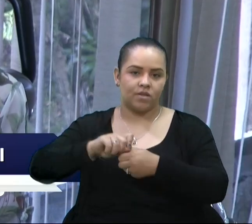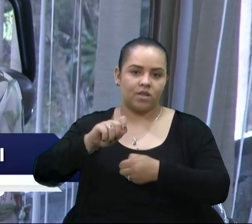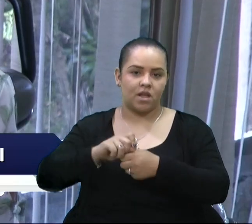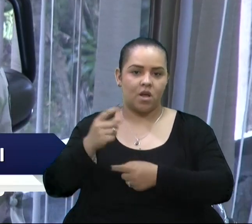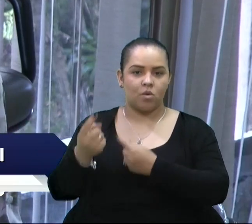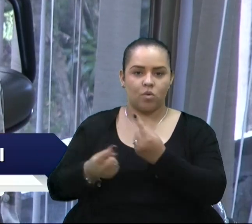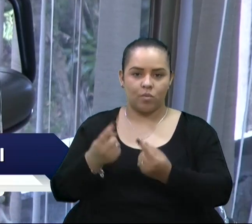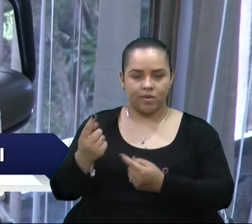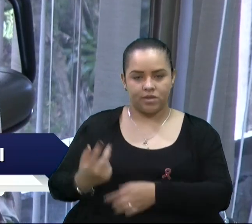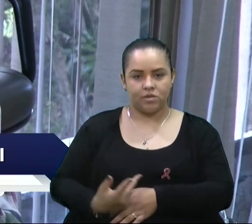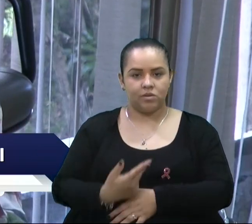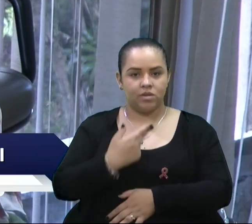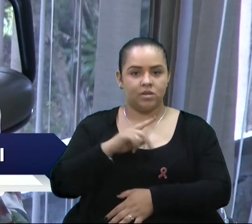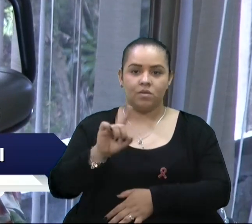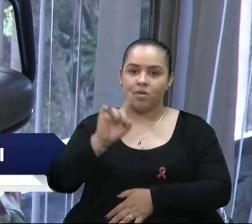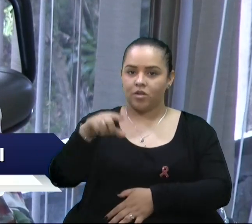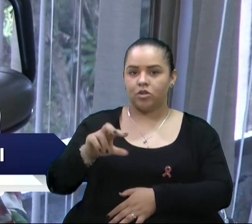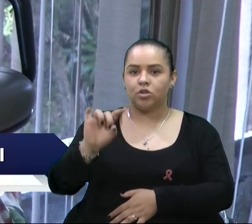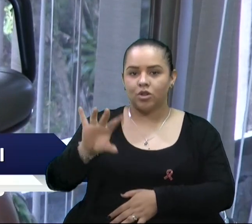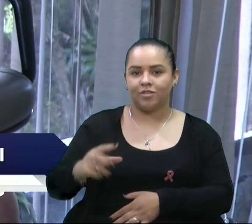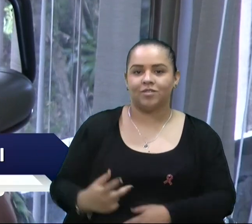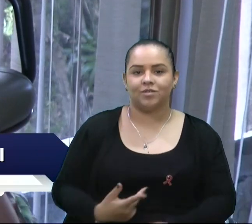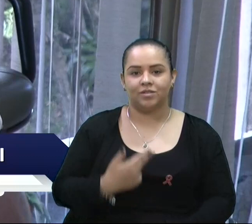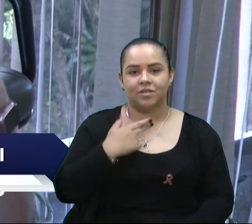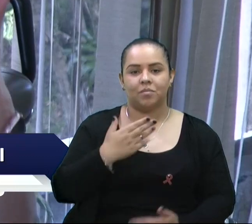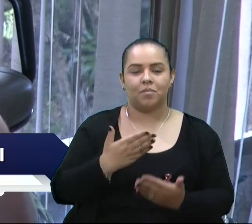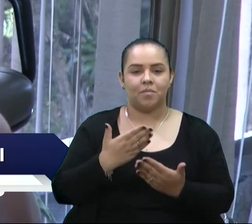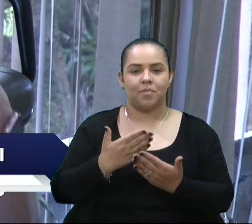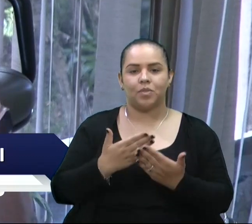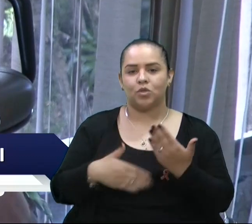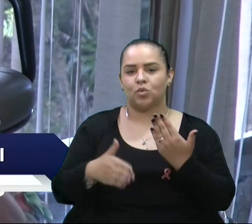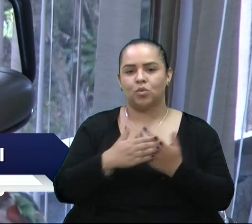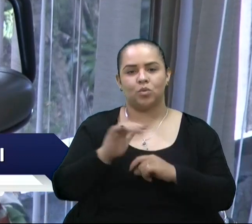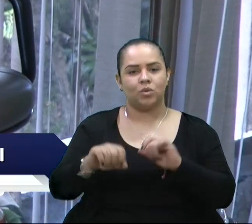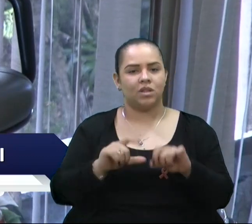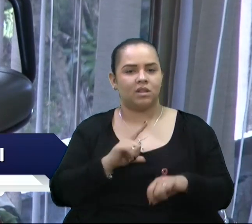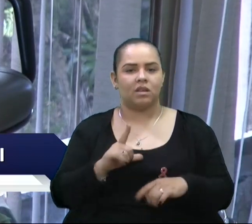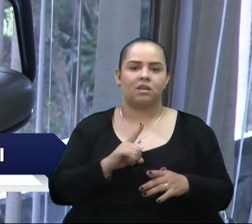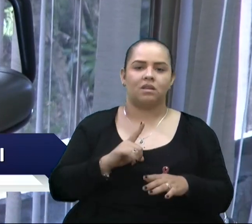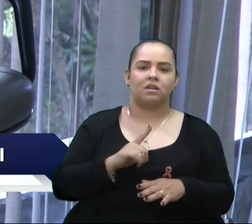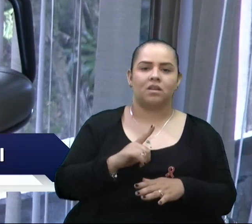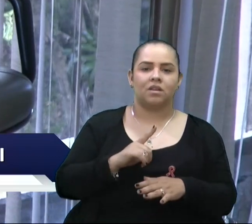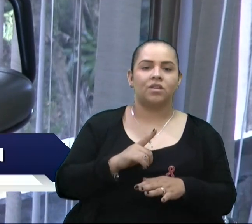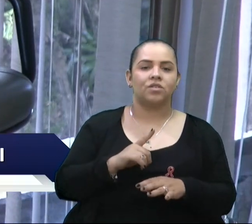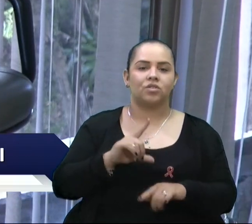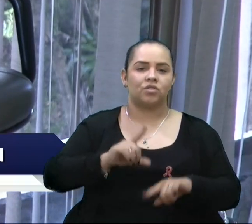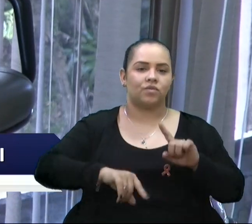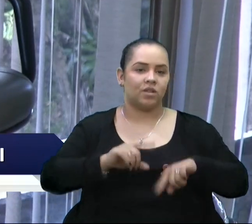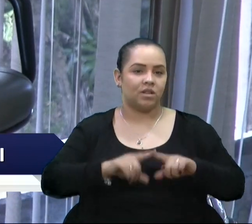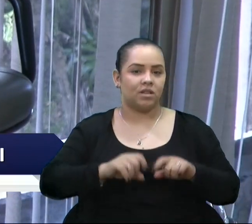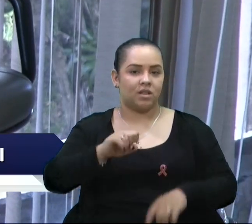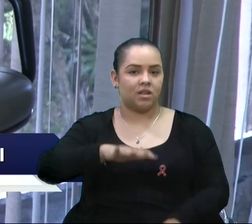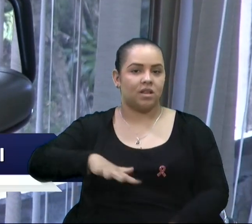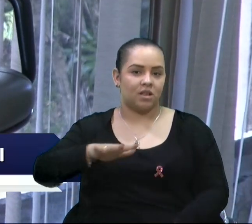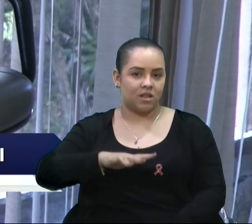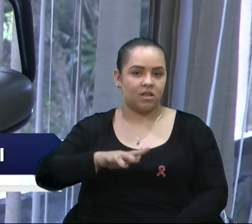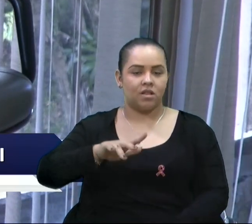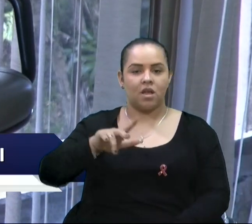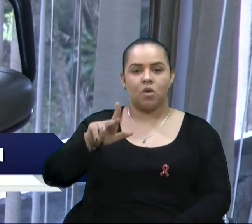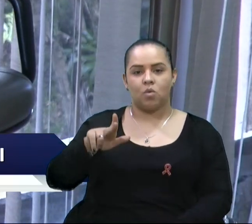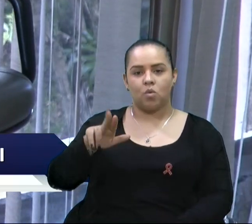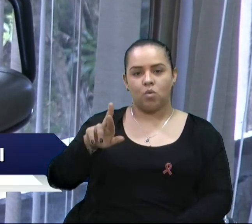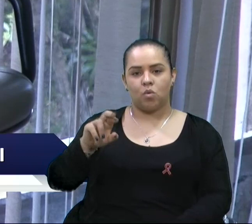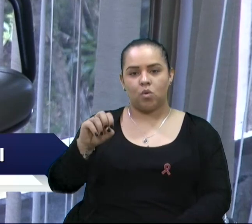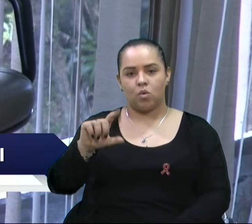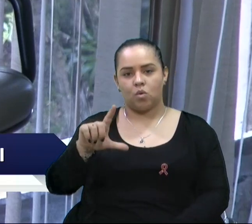cirurgias e não só a cirurgia, mas todo o pacote com consulta, exames e cirurgia na área de urologia e